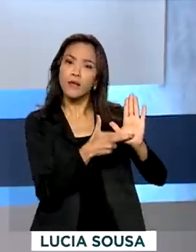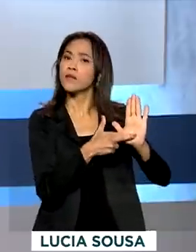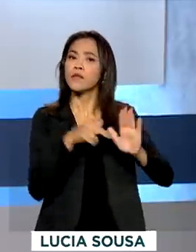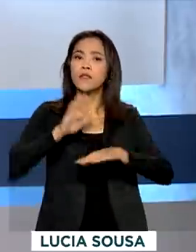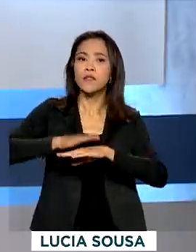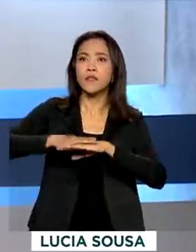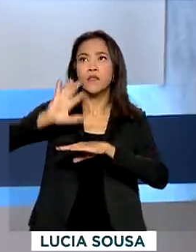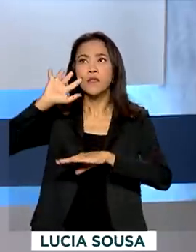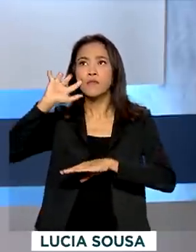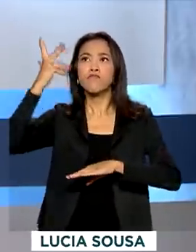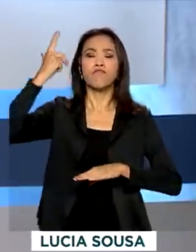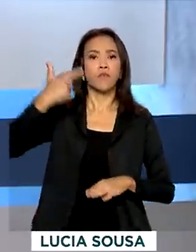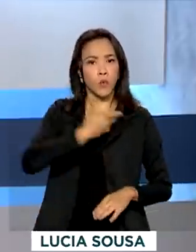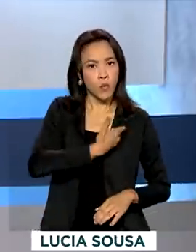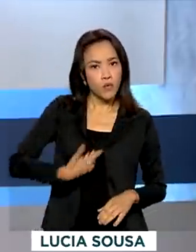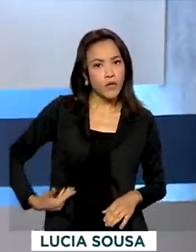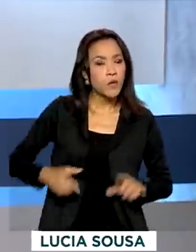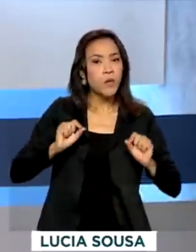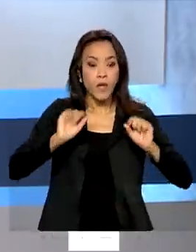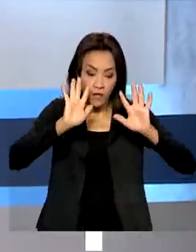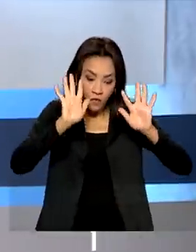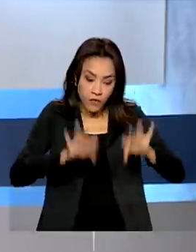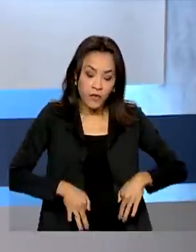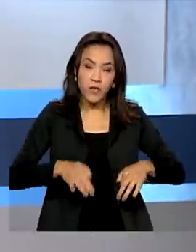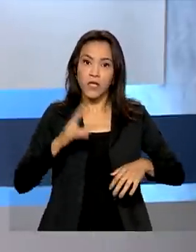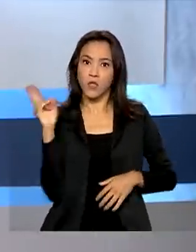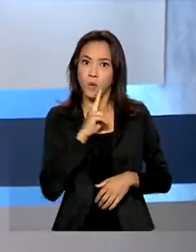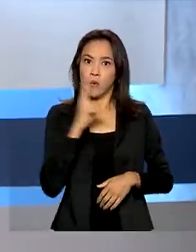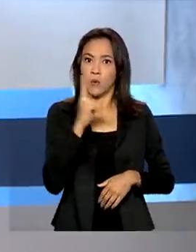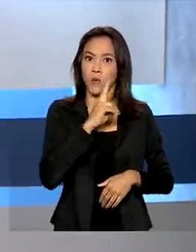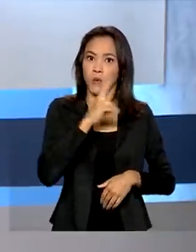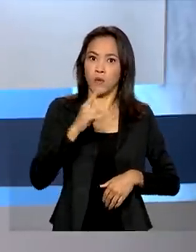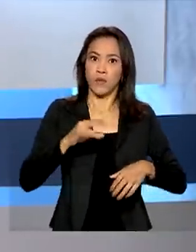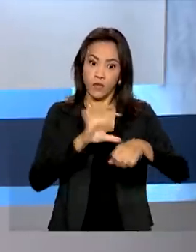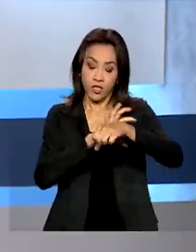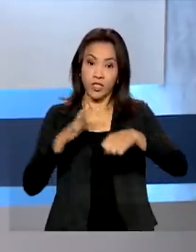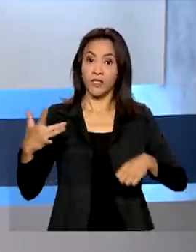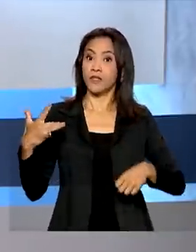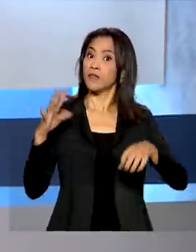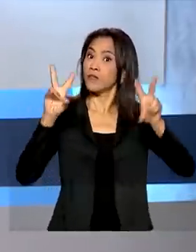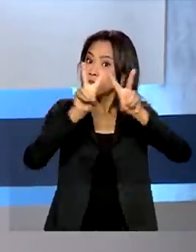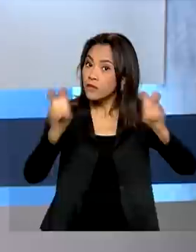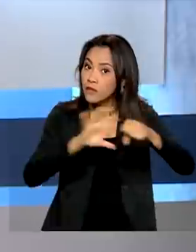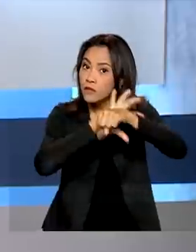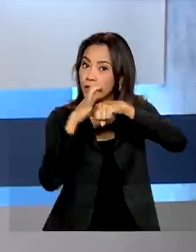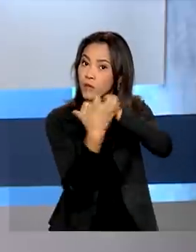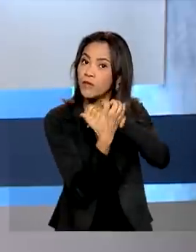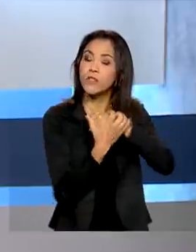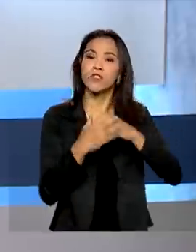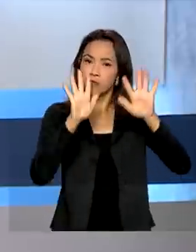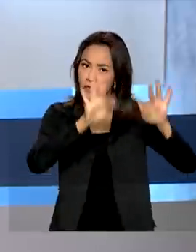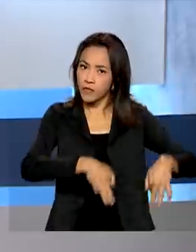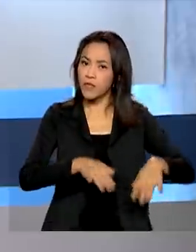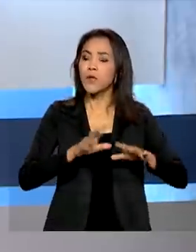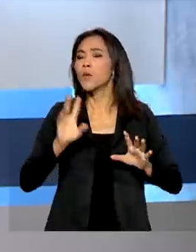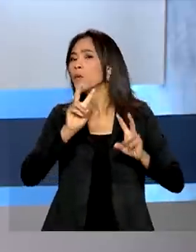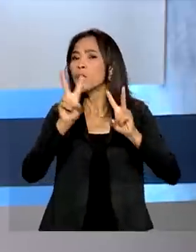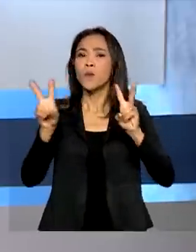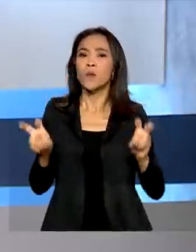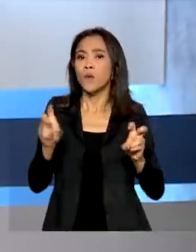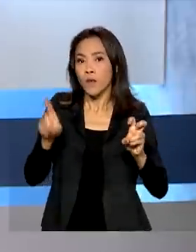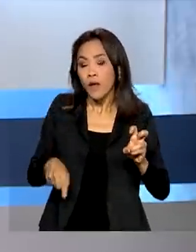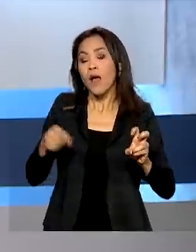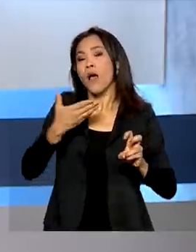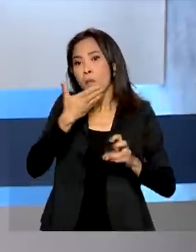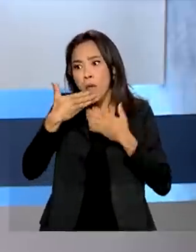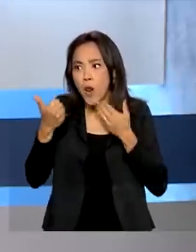a tomar a decisão de, por fim, a emergência em saúde pública para a Covid-19. Entre os motivos estão a melhora do